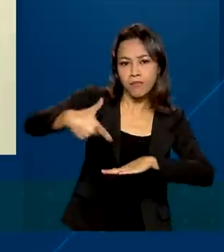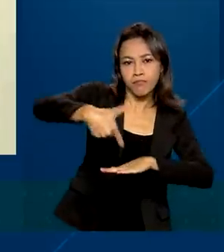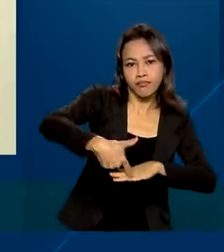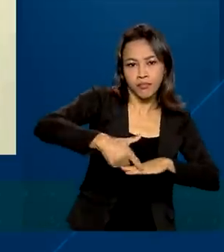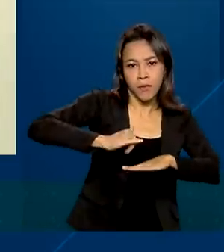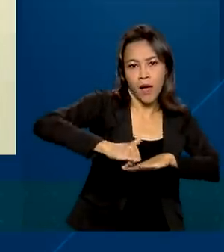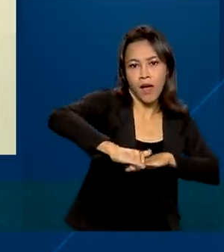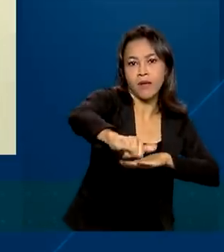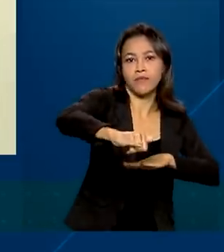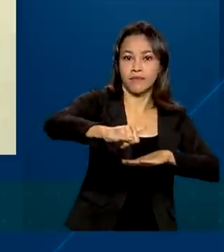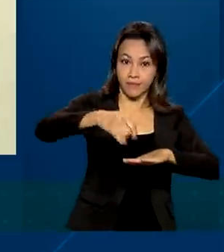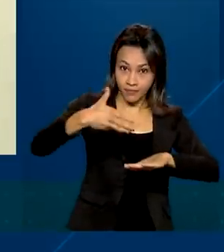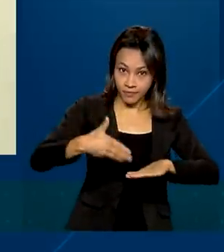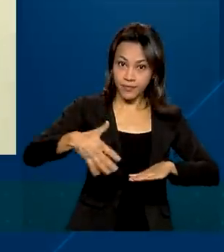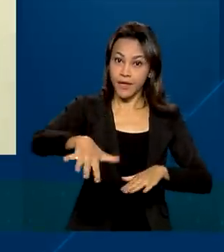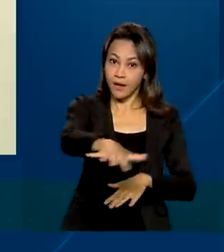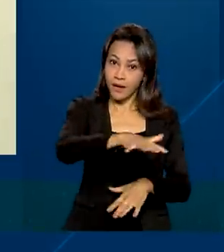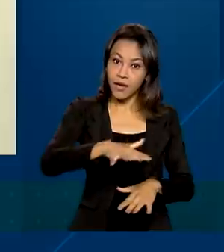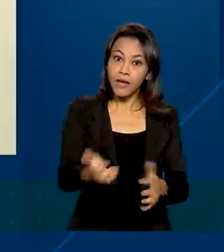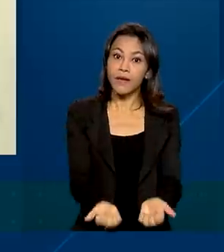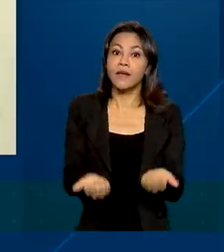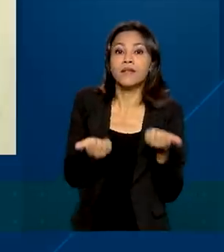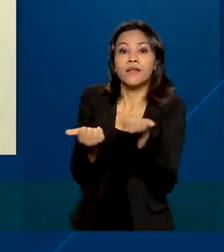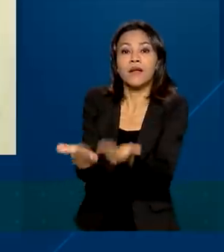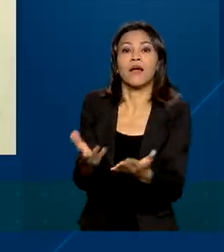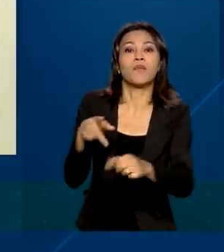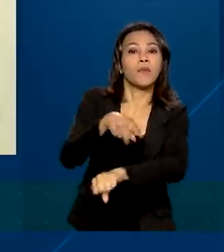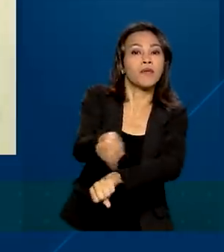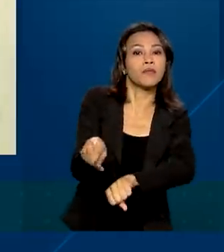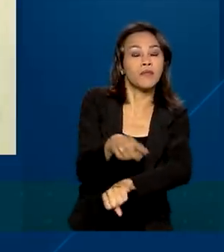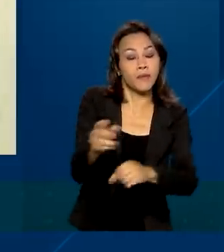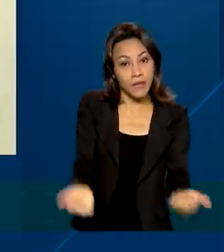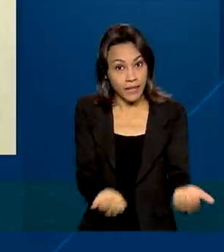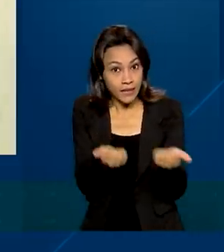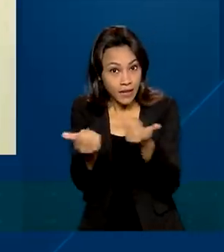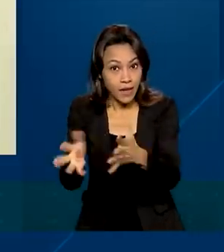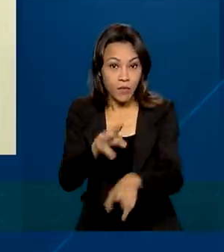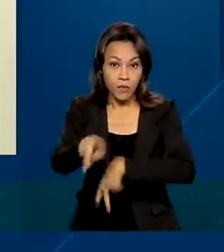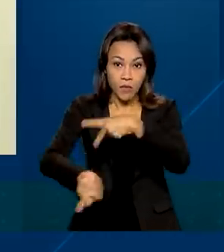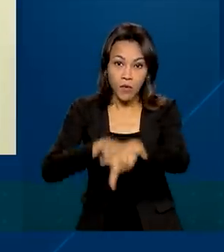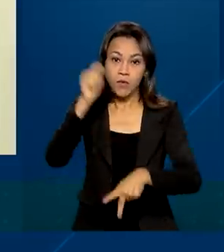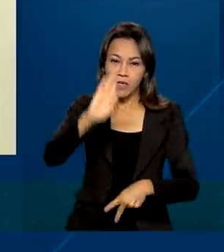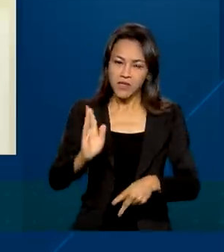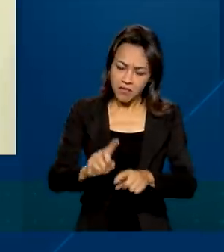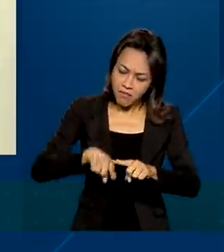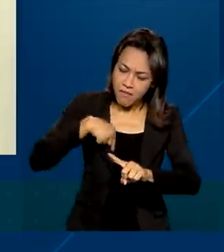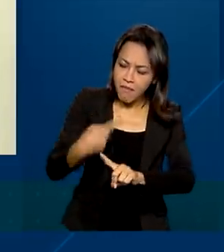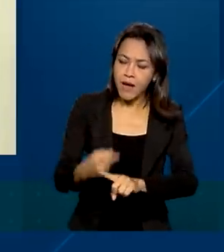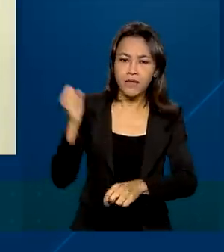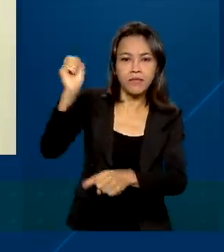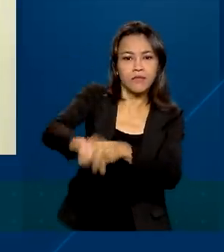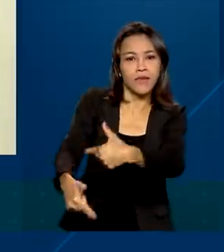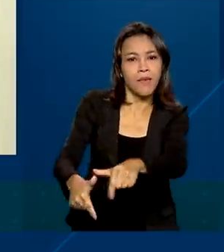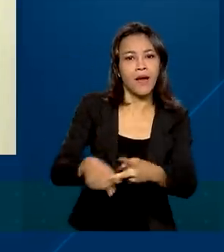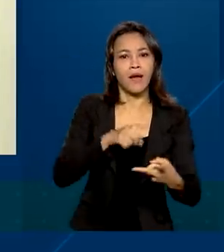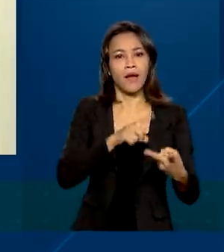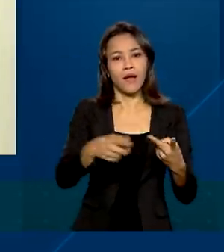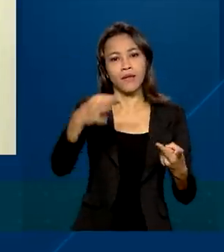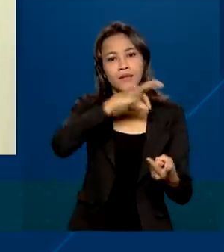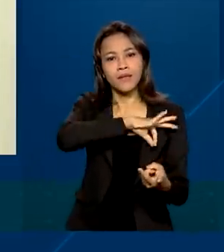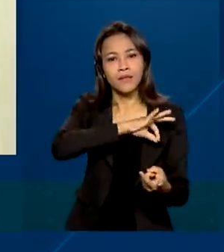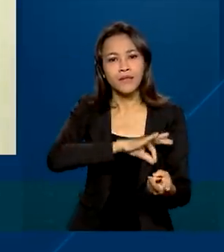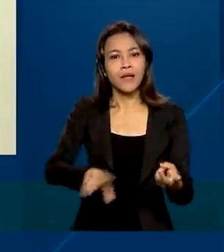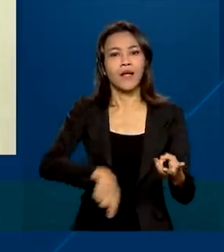e entregar ao Brasil, entregar à população brasileira mais empregos, mais renda,